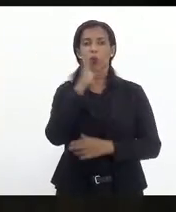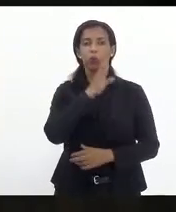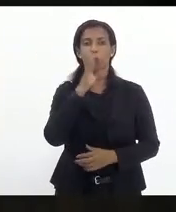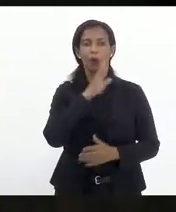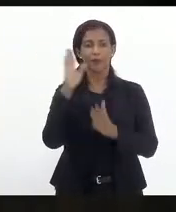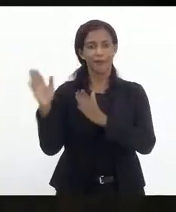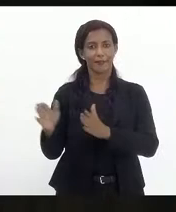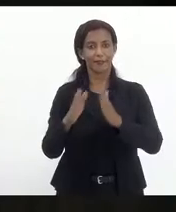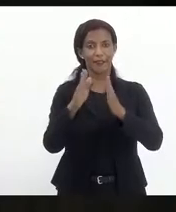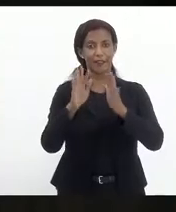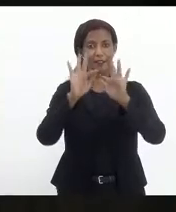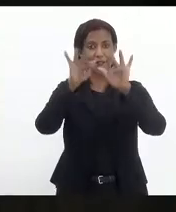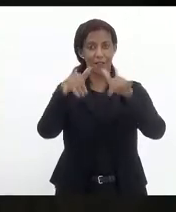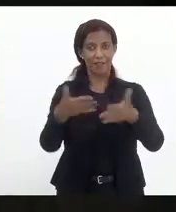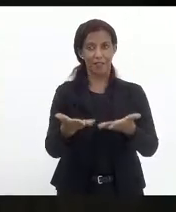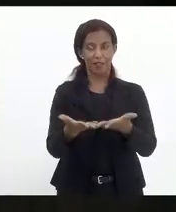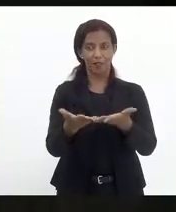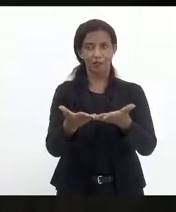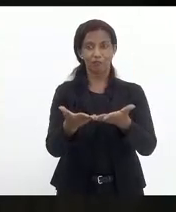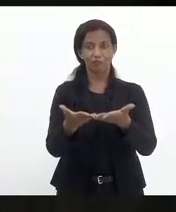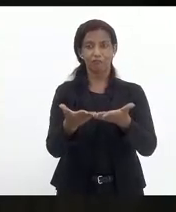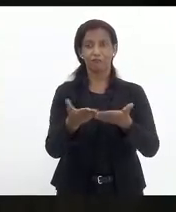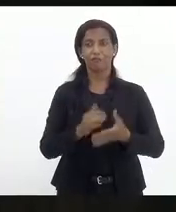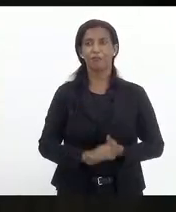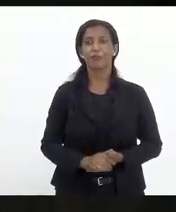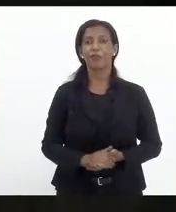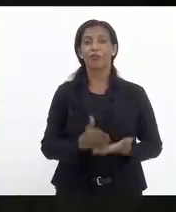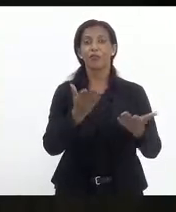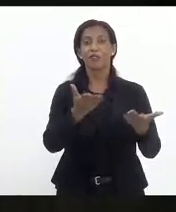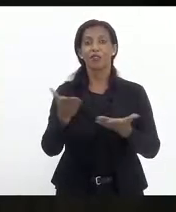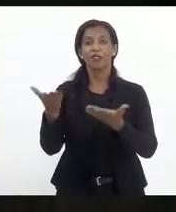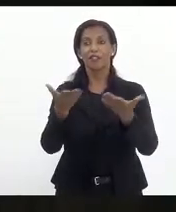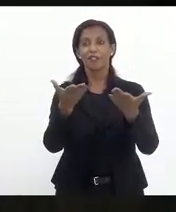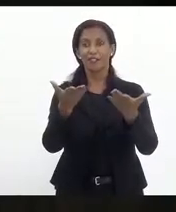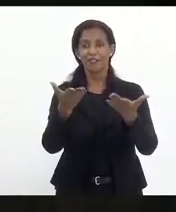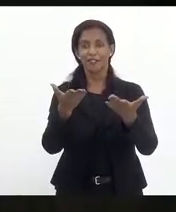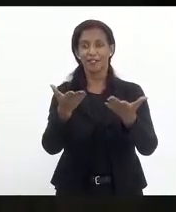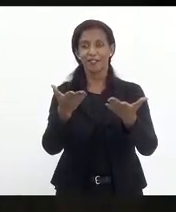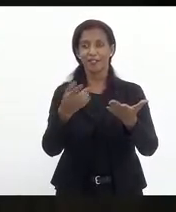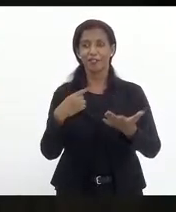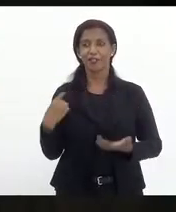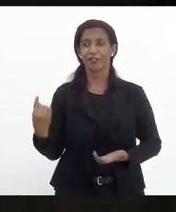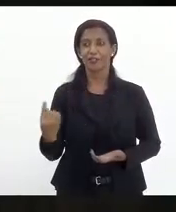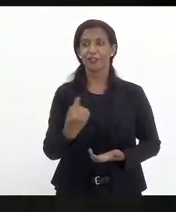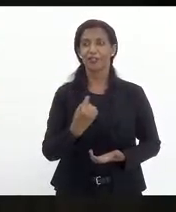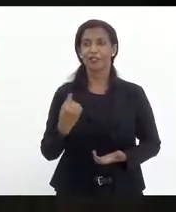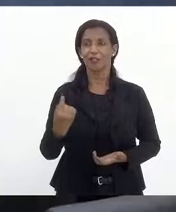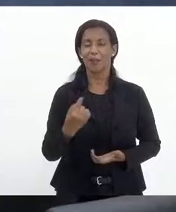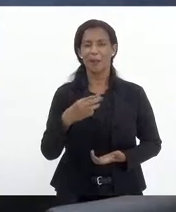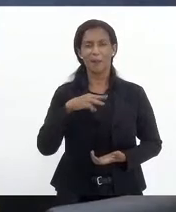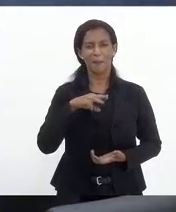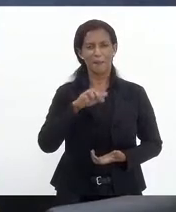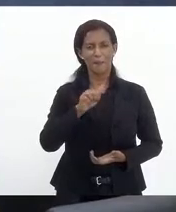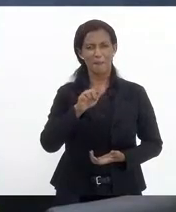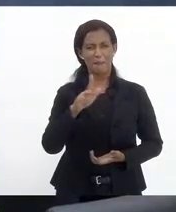passa-se ao expediente final. Vou deixar vossas excelências com a figura do nosso malhapão aqui.